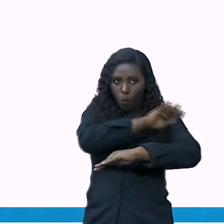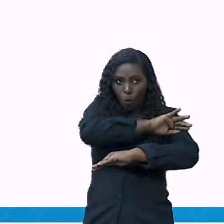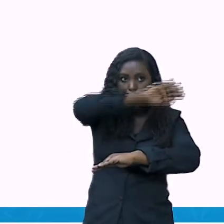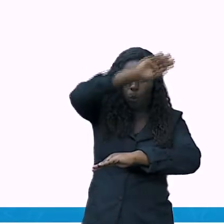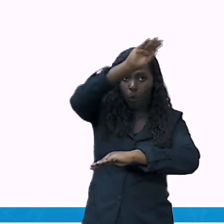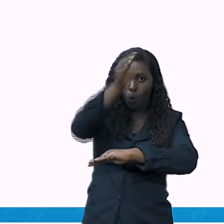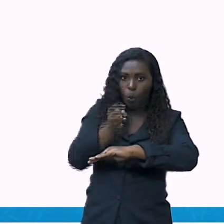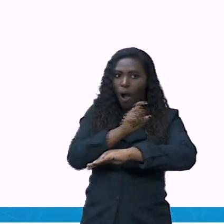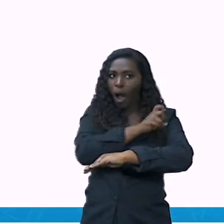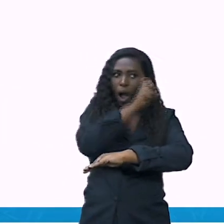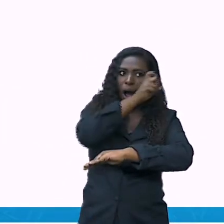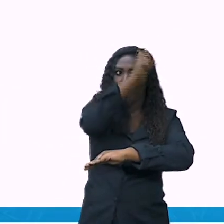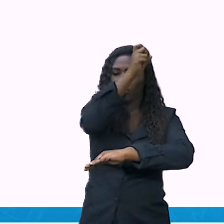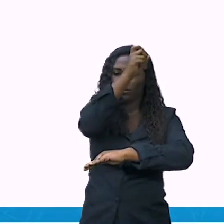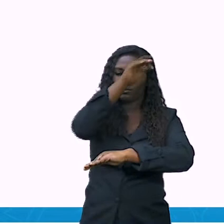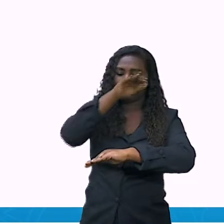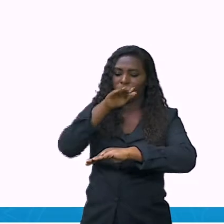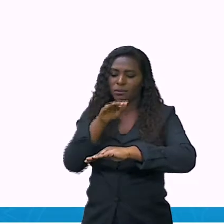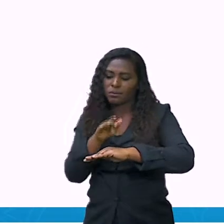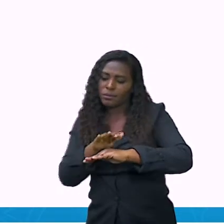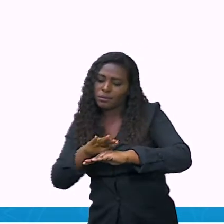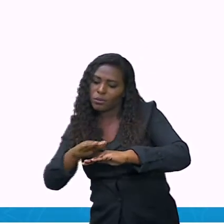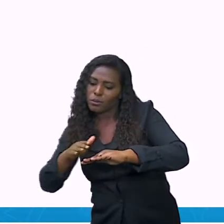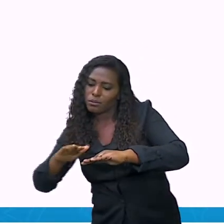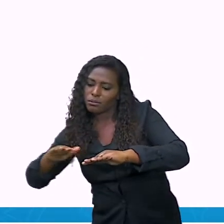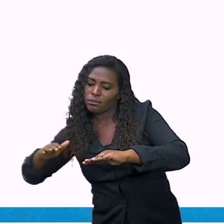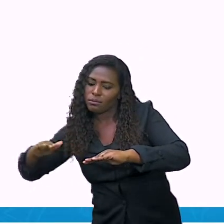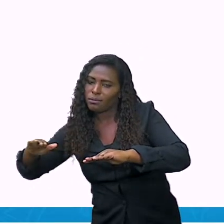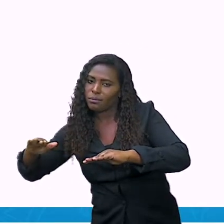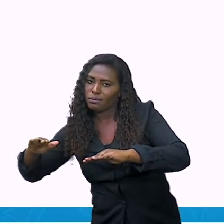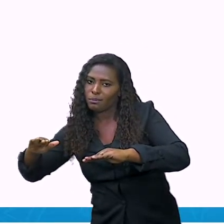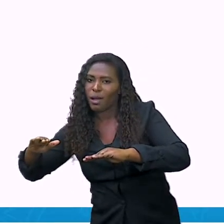Se, por um lado, eu tenho o ponto mais alto,